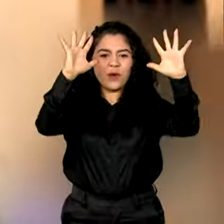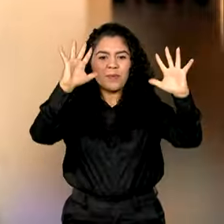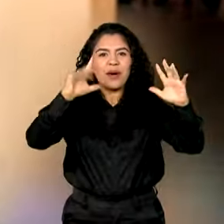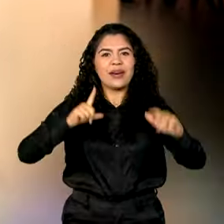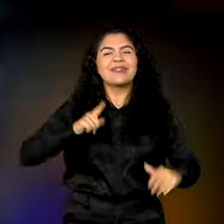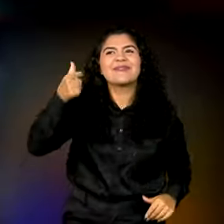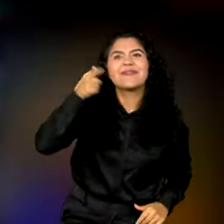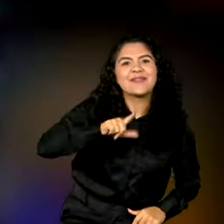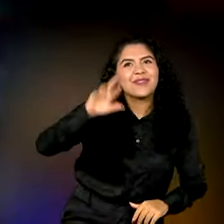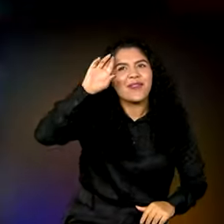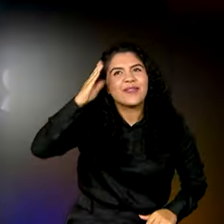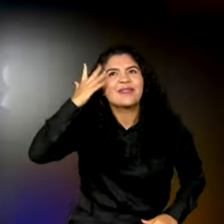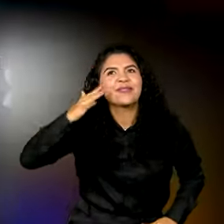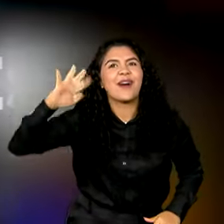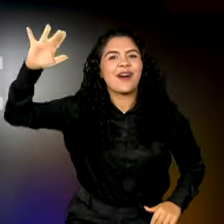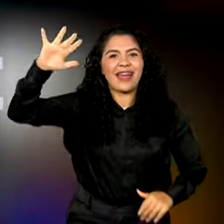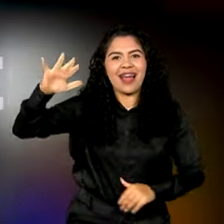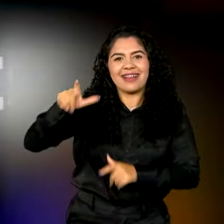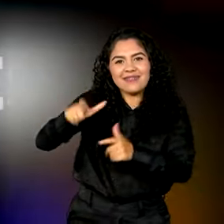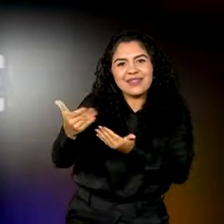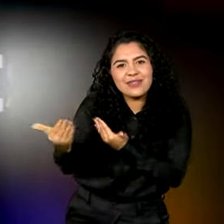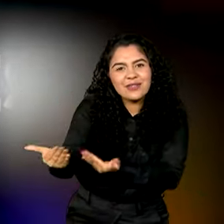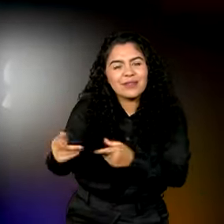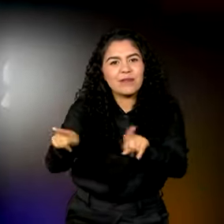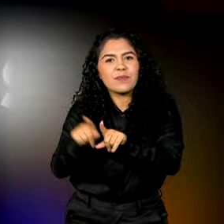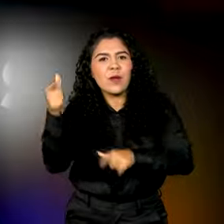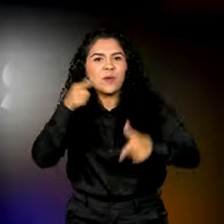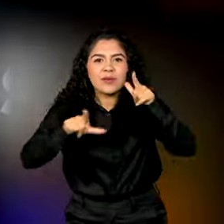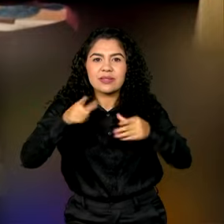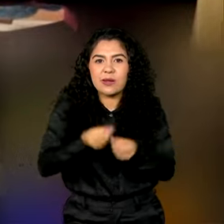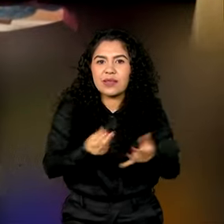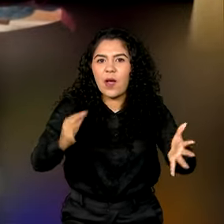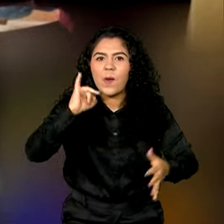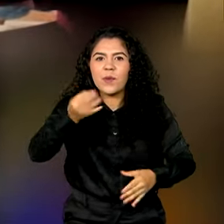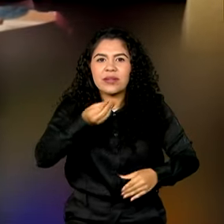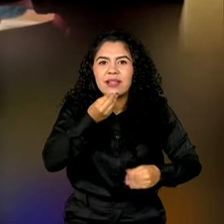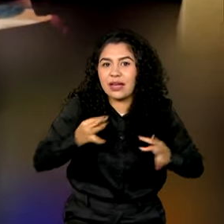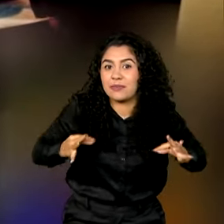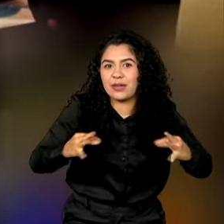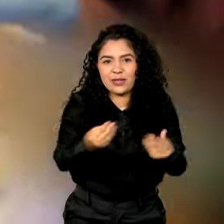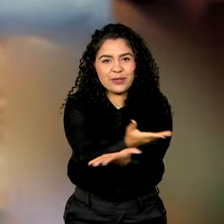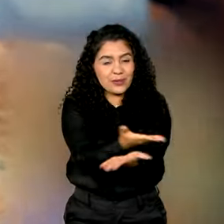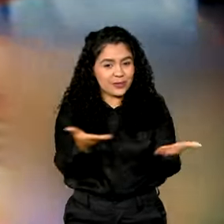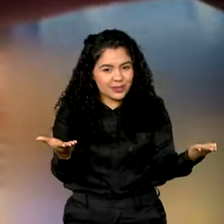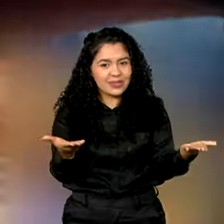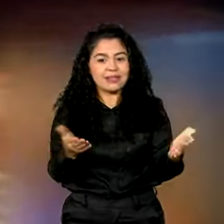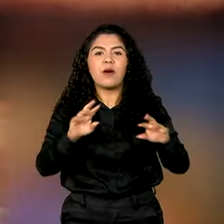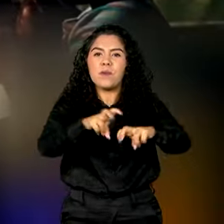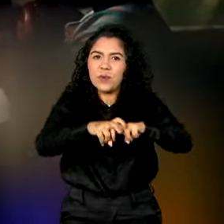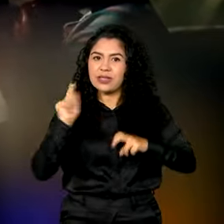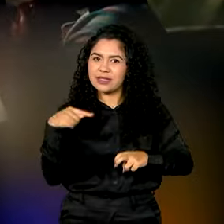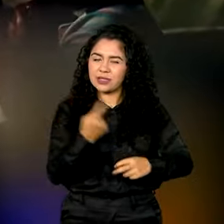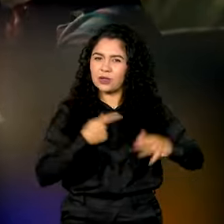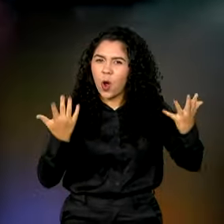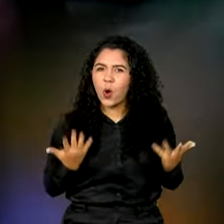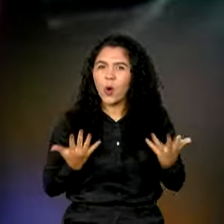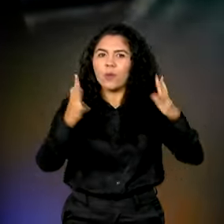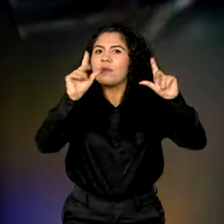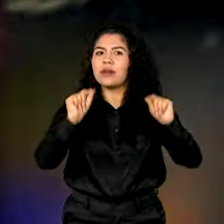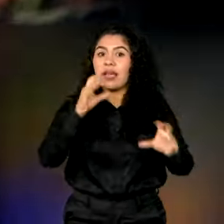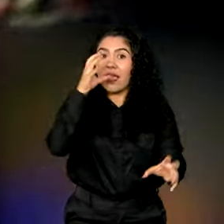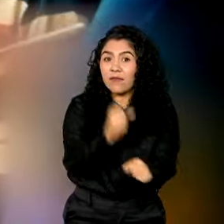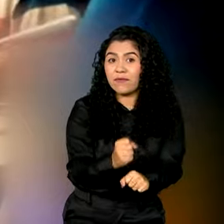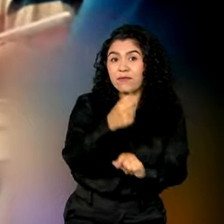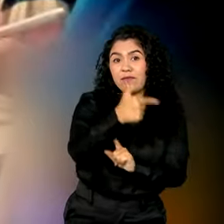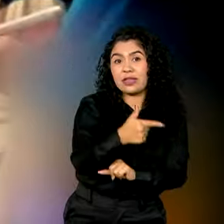nossa juventude, graças à geração de oportunidades para todos e todas. Por isso, comemoramos a retirada de 24